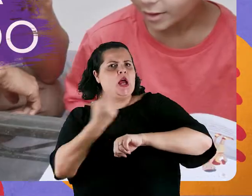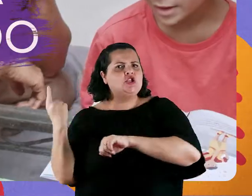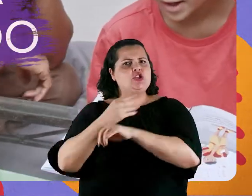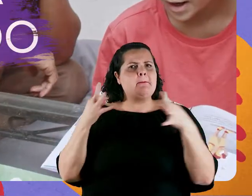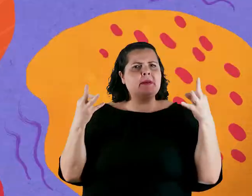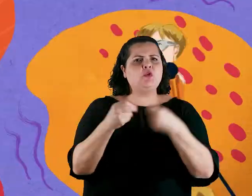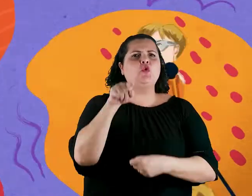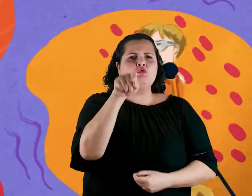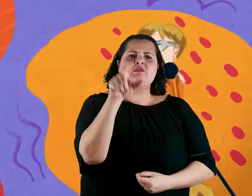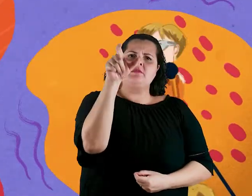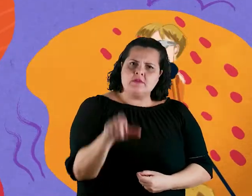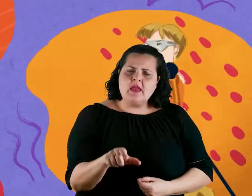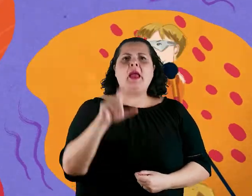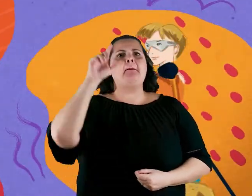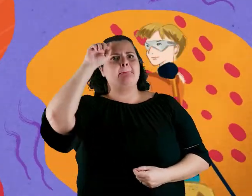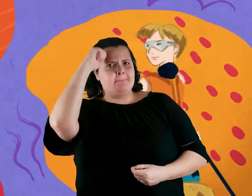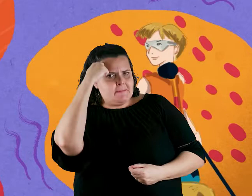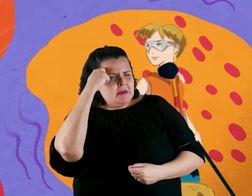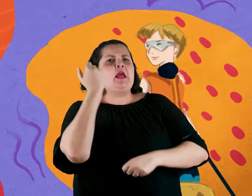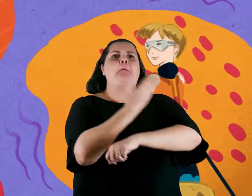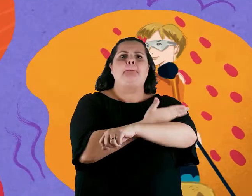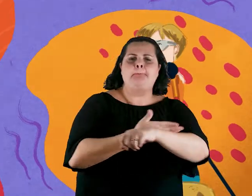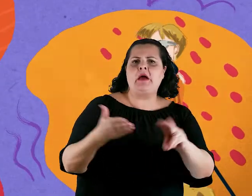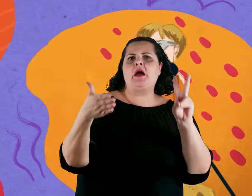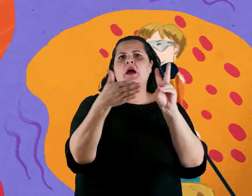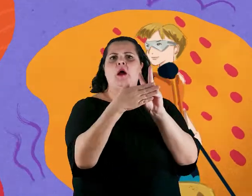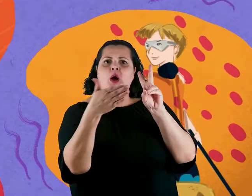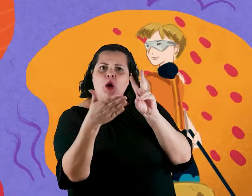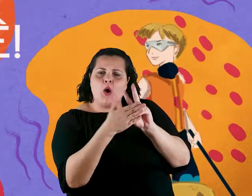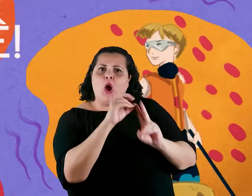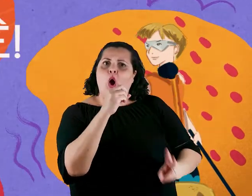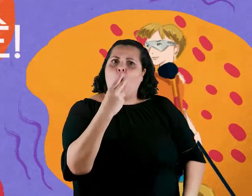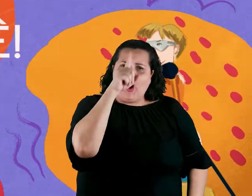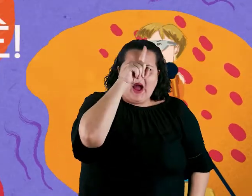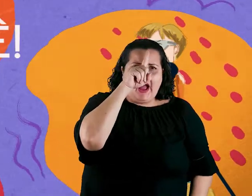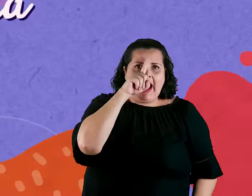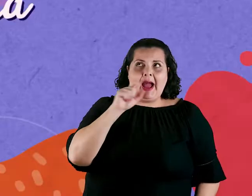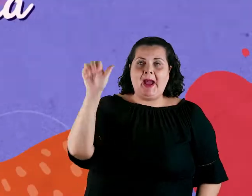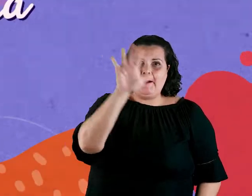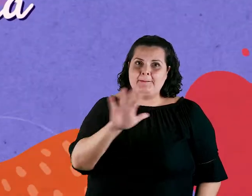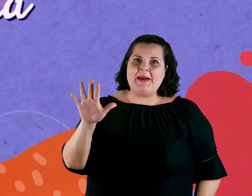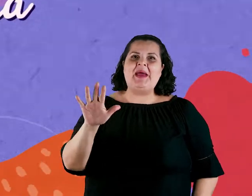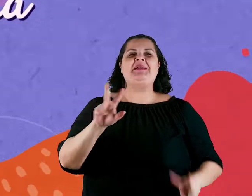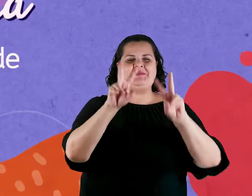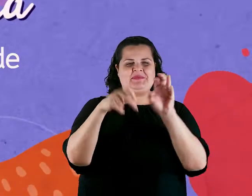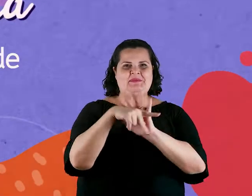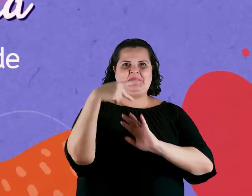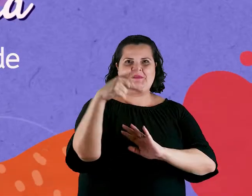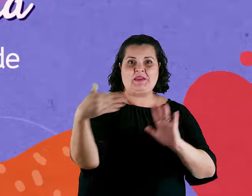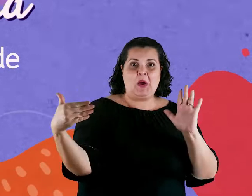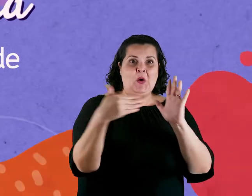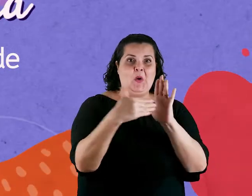é boa para todo mundo. Se você é branco, negro, indígena ou amarelo, esse papo é com você. Último episódio,